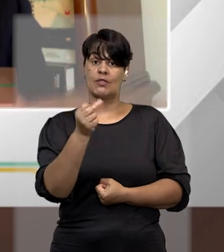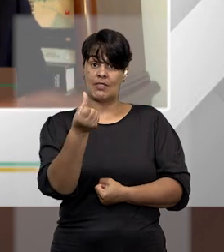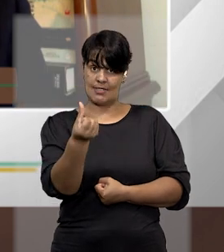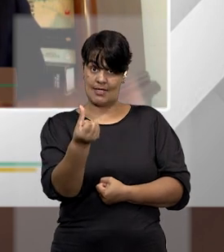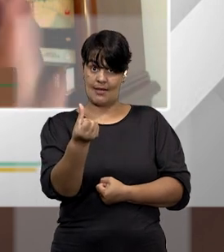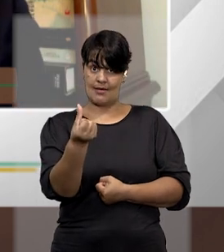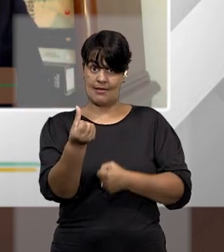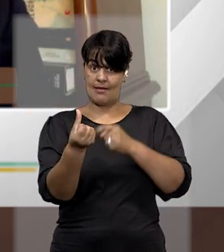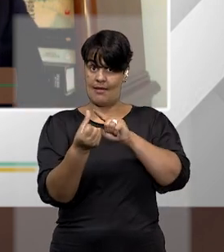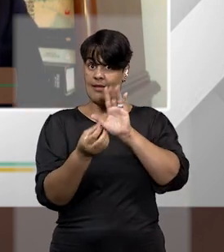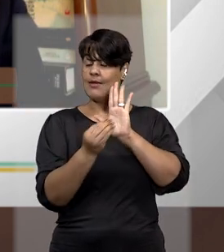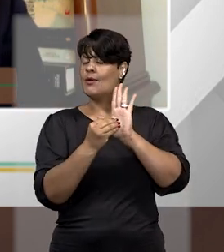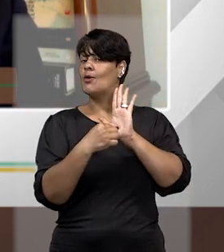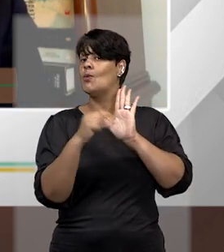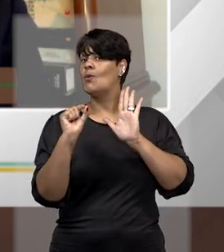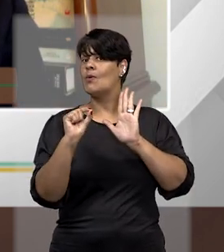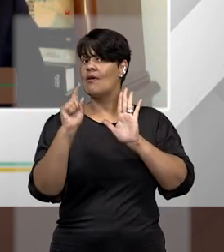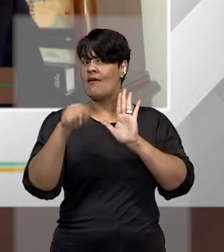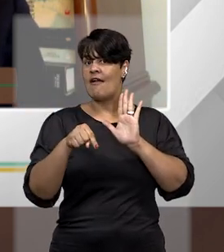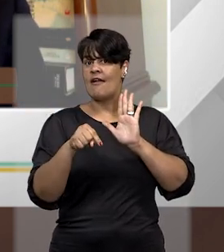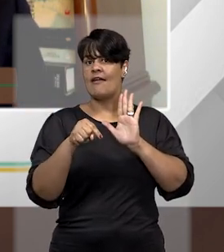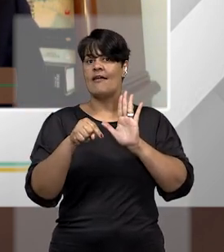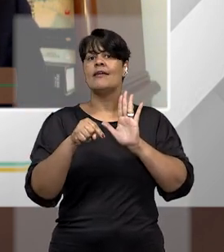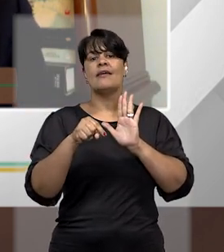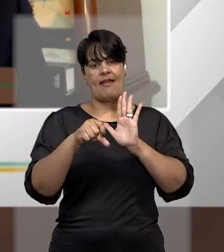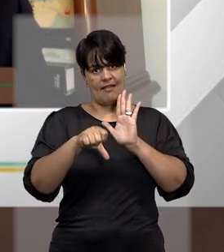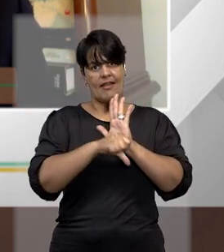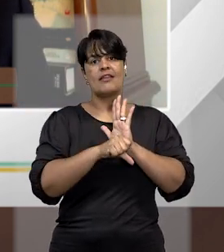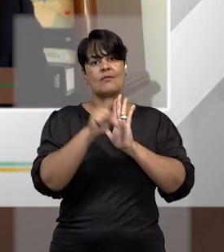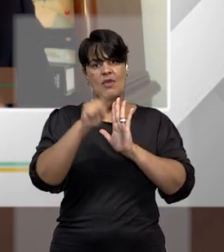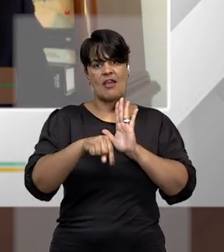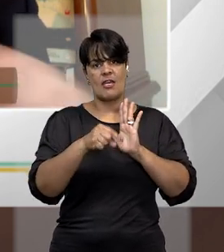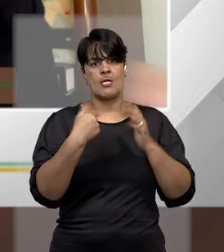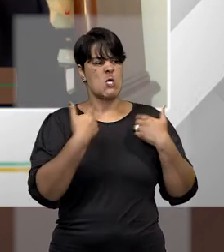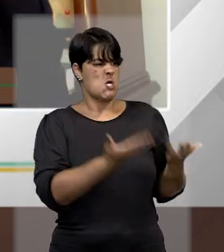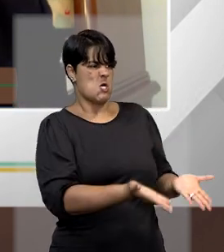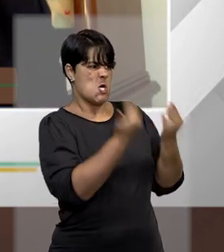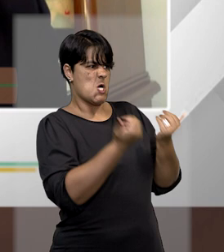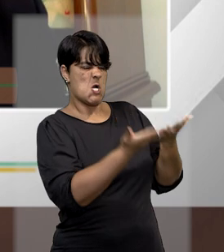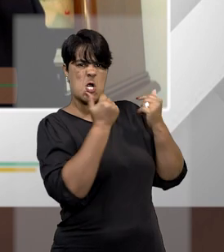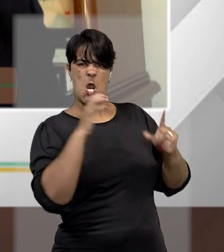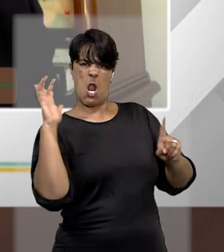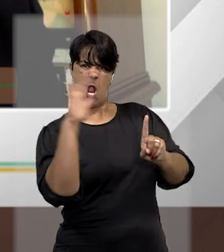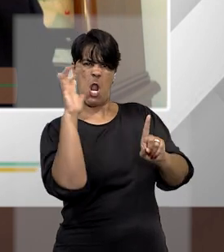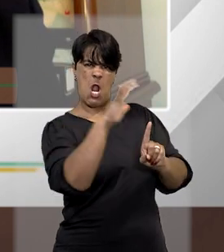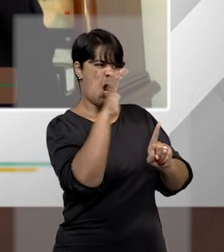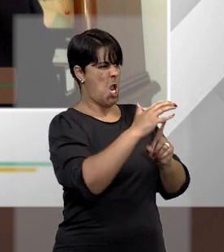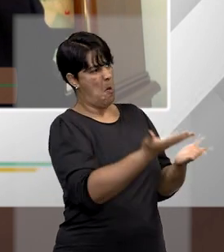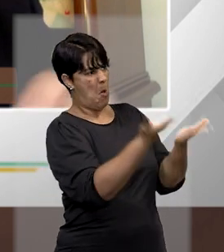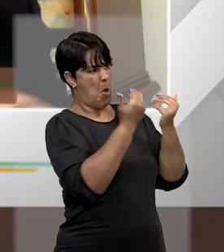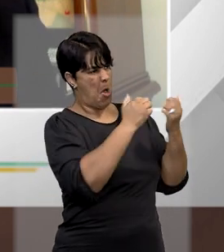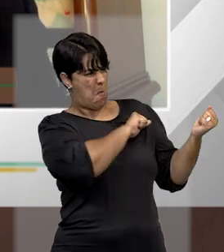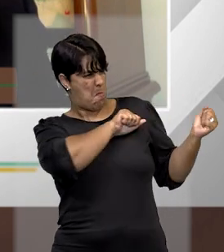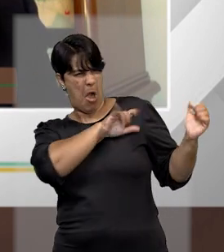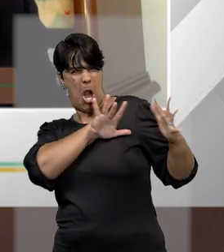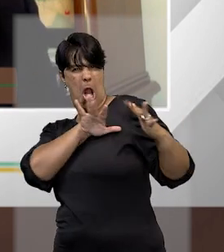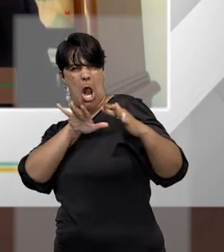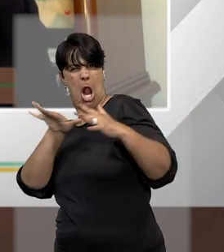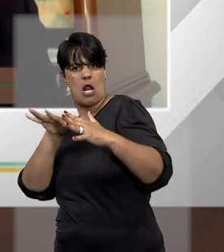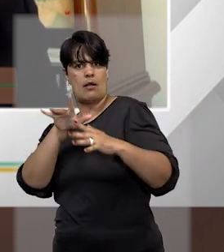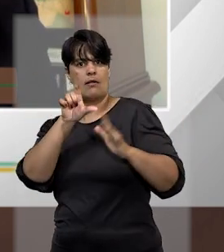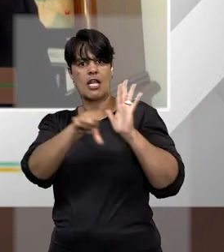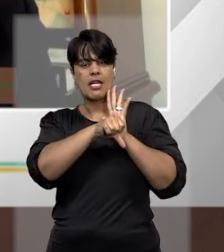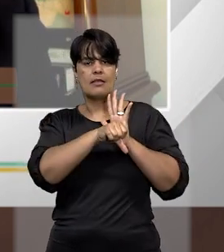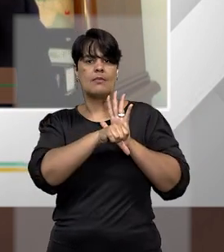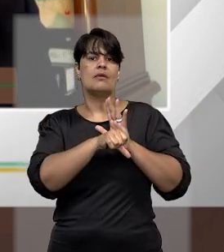de incitar publicamente a prática de crime. Golpe de Estado é crime. Portanto, a partir do momento